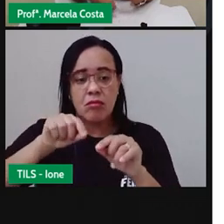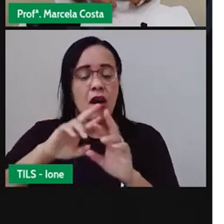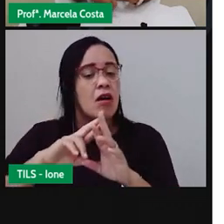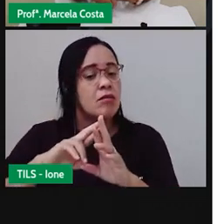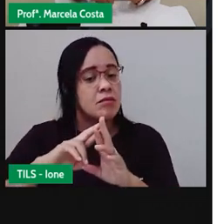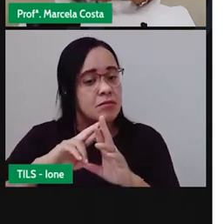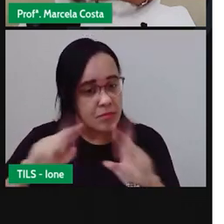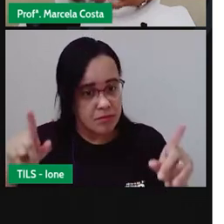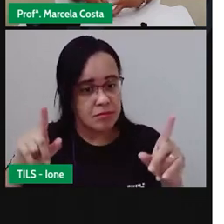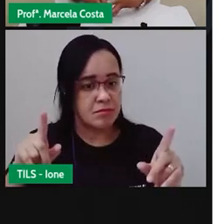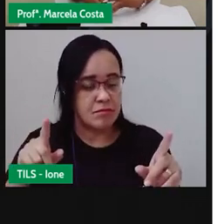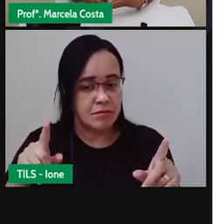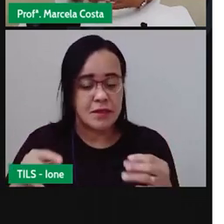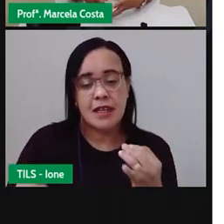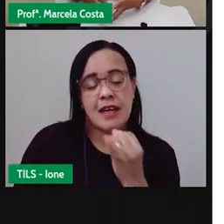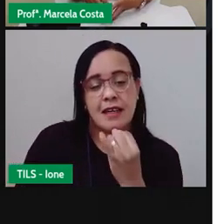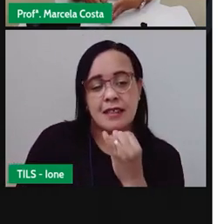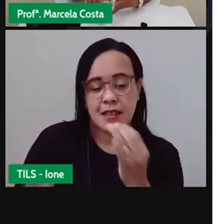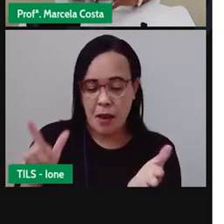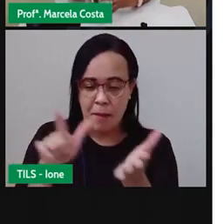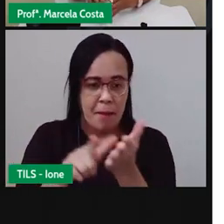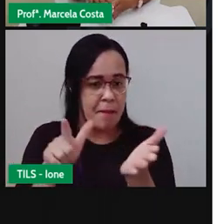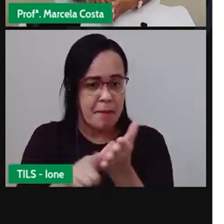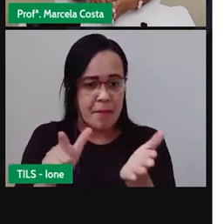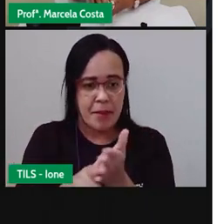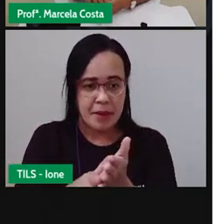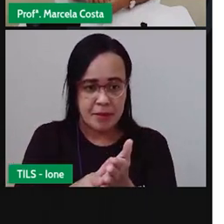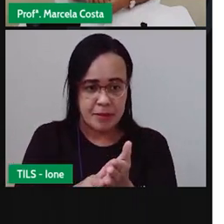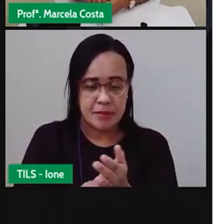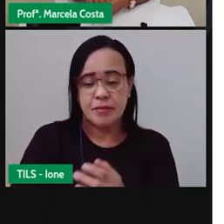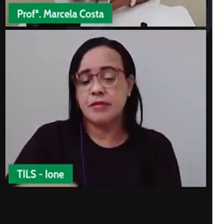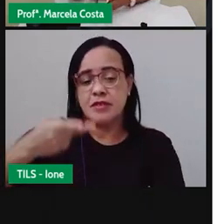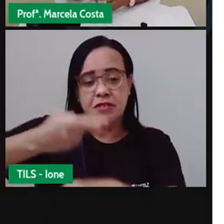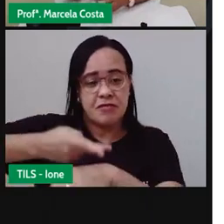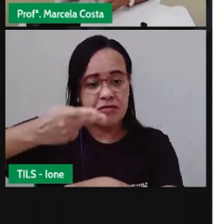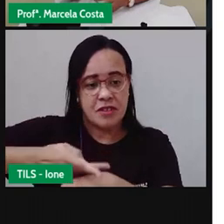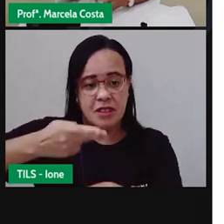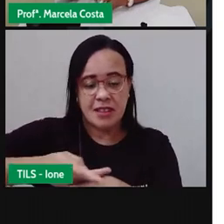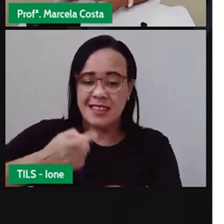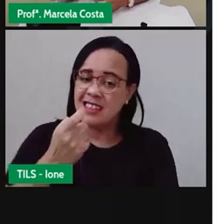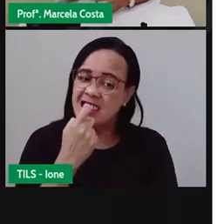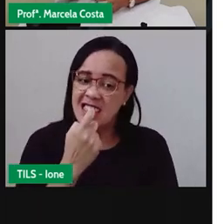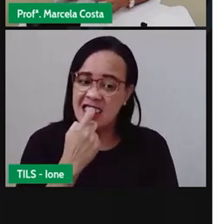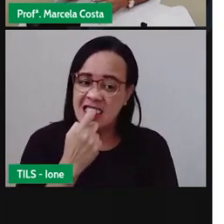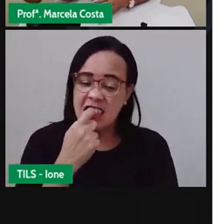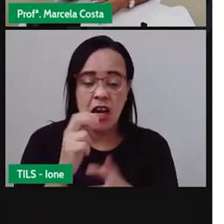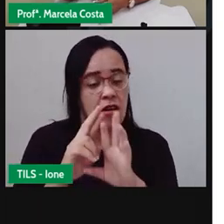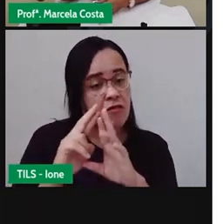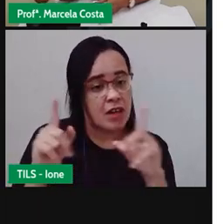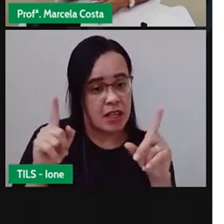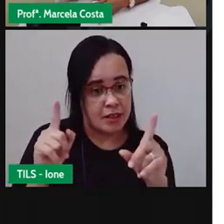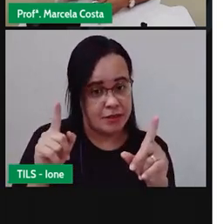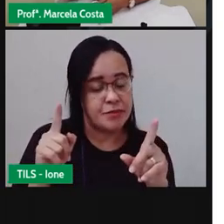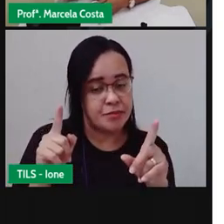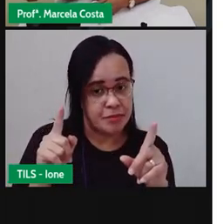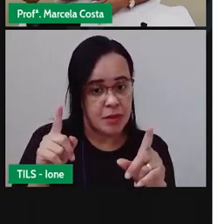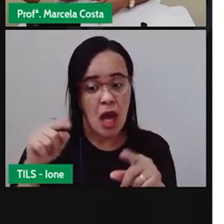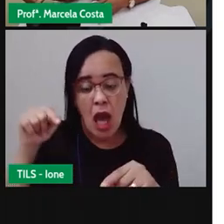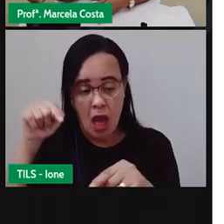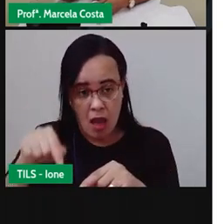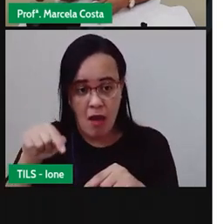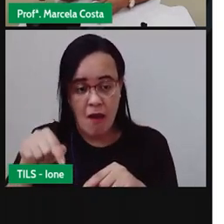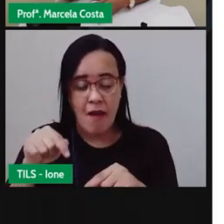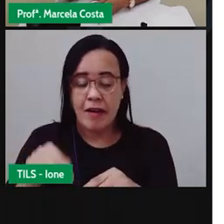plástico, papel, vidro. Porque, como eu falei pra vocês, eles são mais fáceis de se